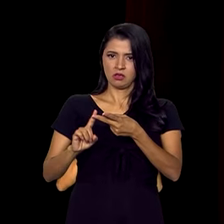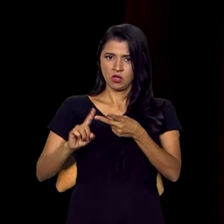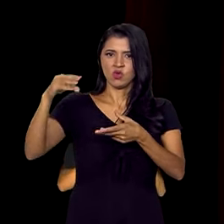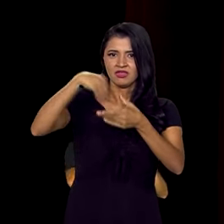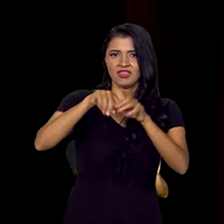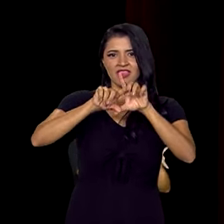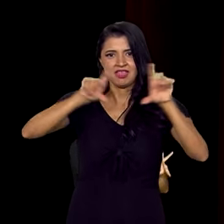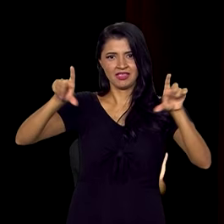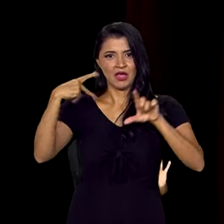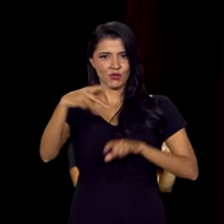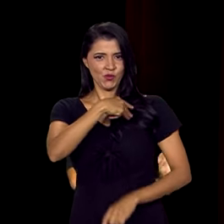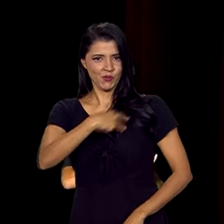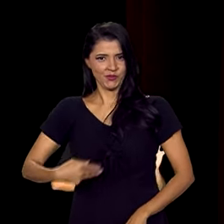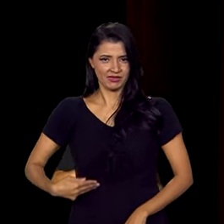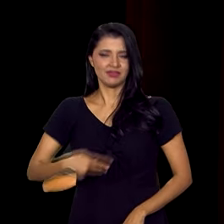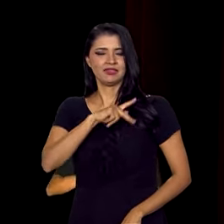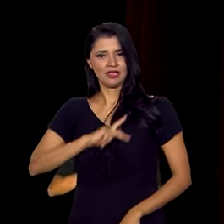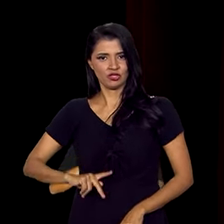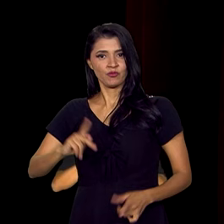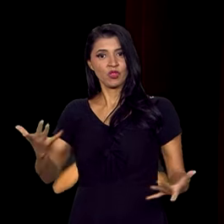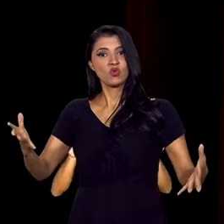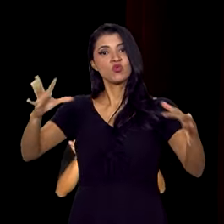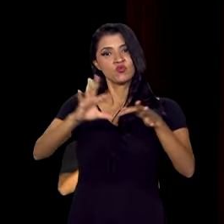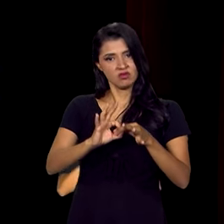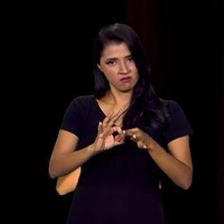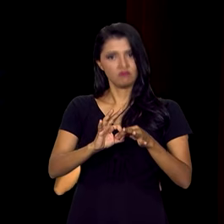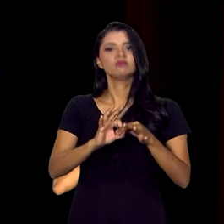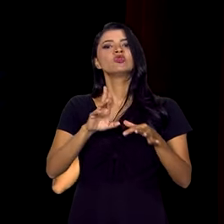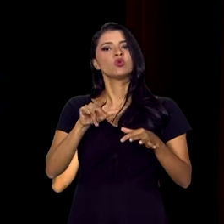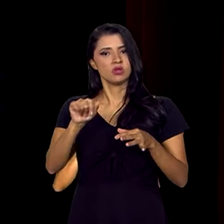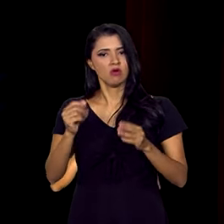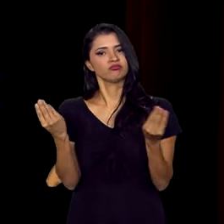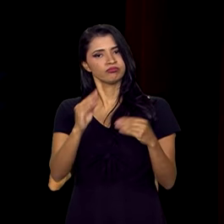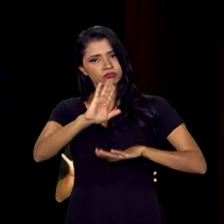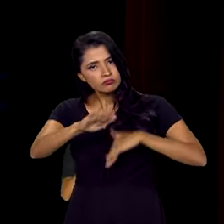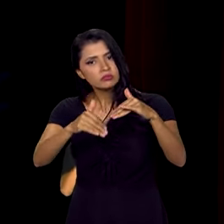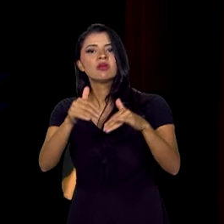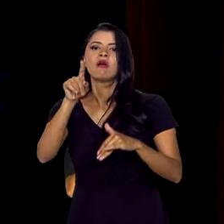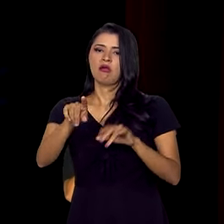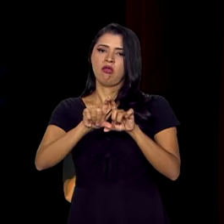slogan do mandato do presidente Lula, União e Reconstrução. Esse é o slogan do presidente. E aí E aí E aí Obrigado.